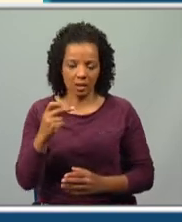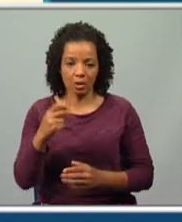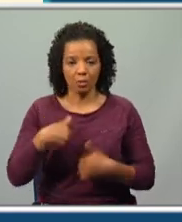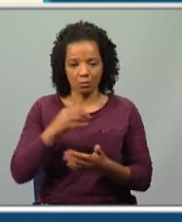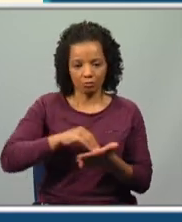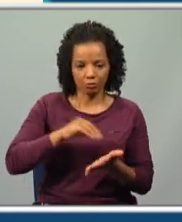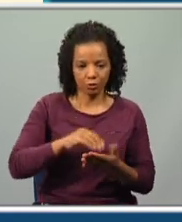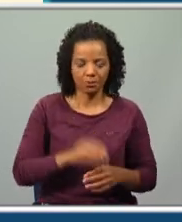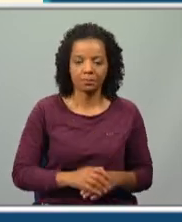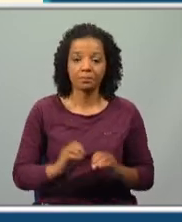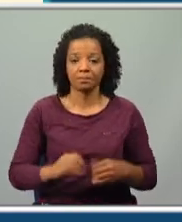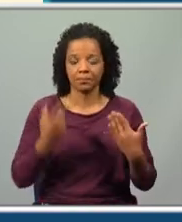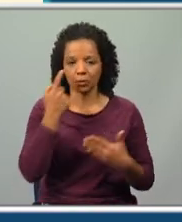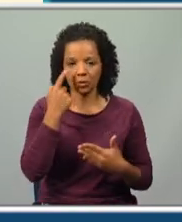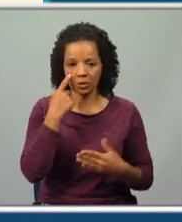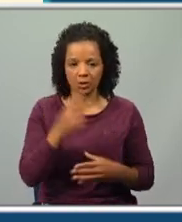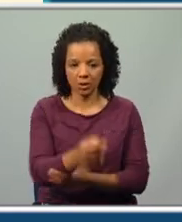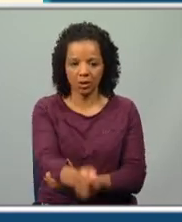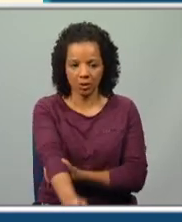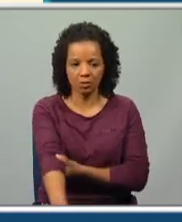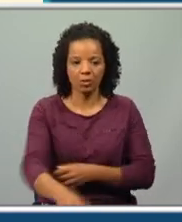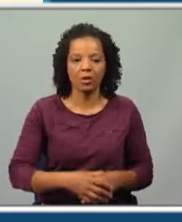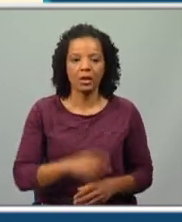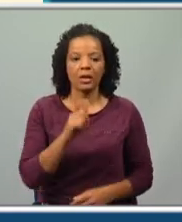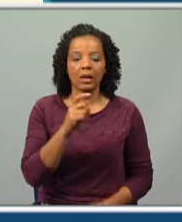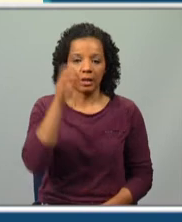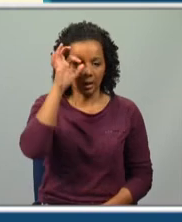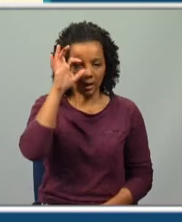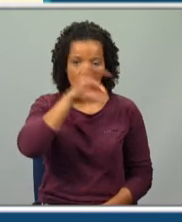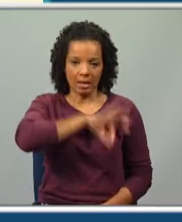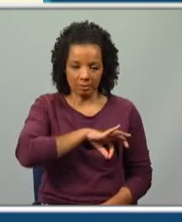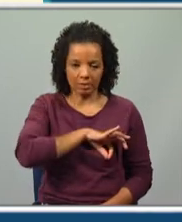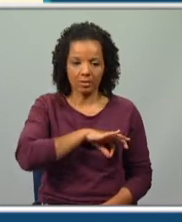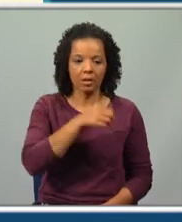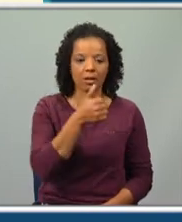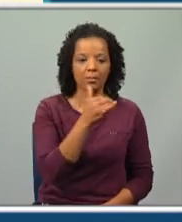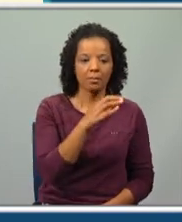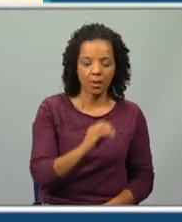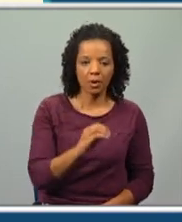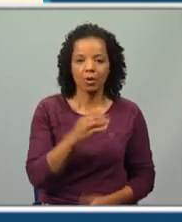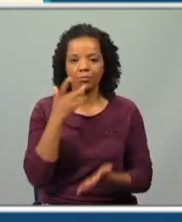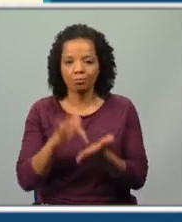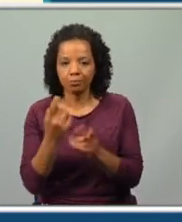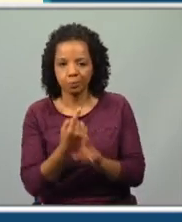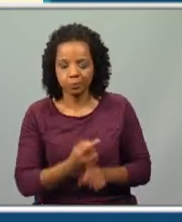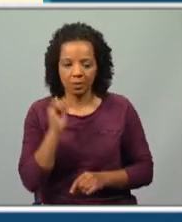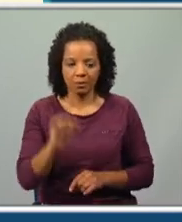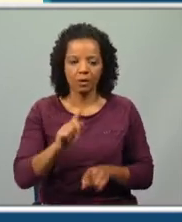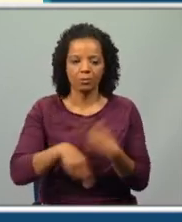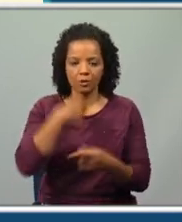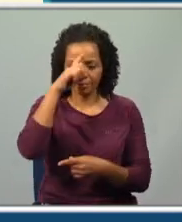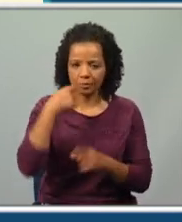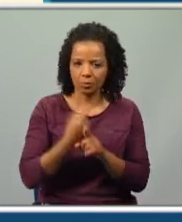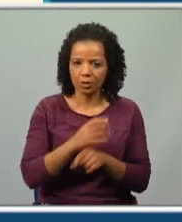conhecer a biobibliografia dessa de Queiroz, depois relembrar as características do género